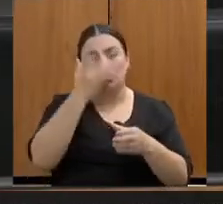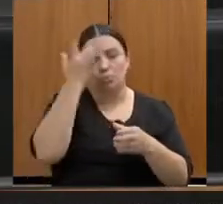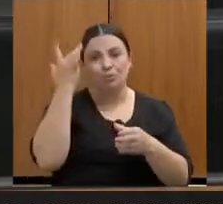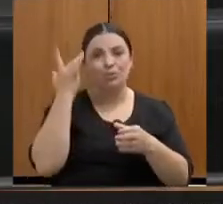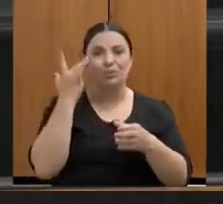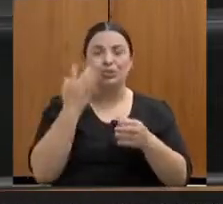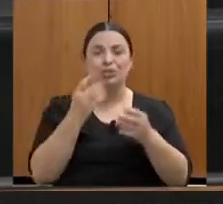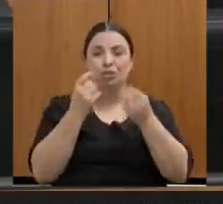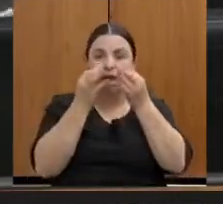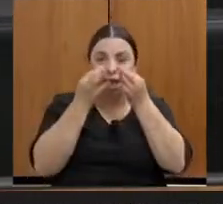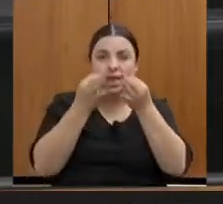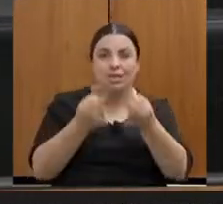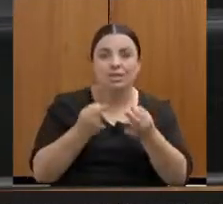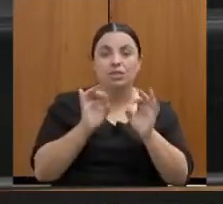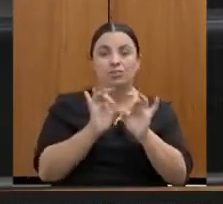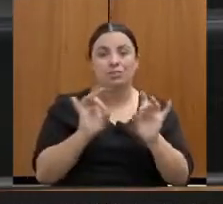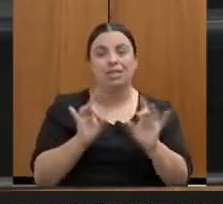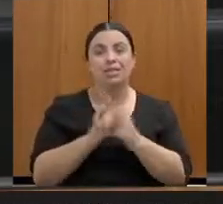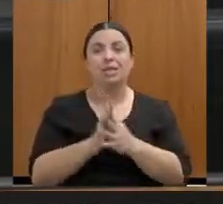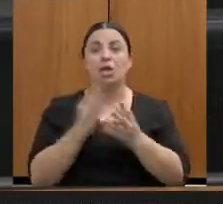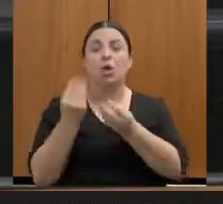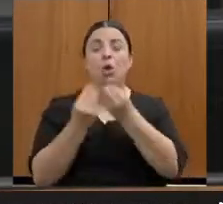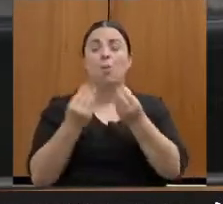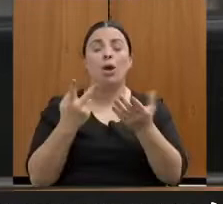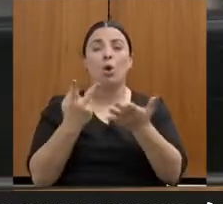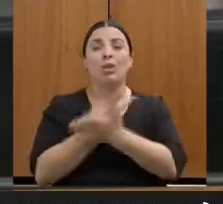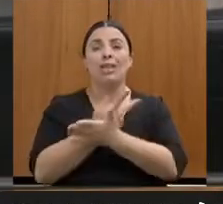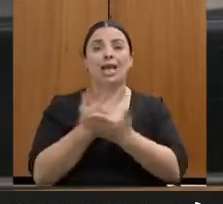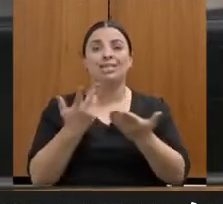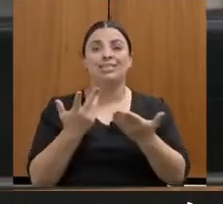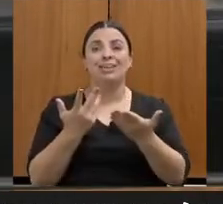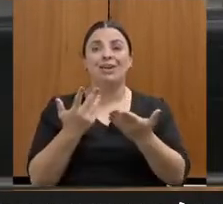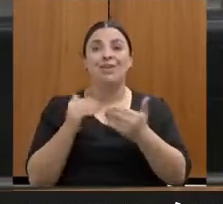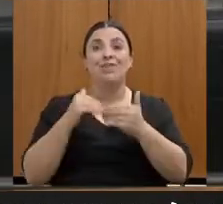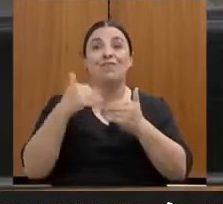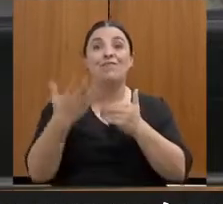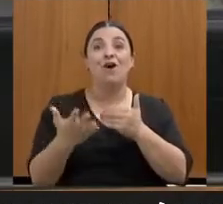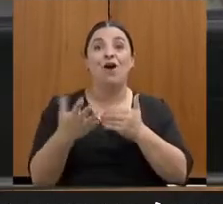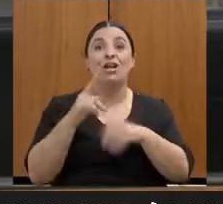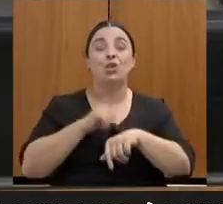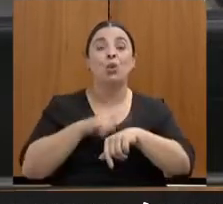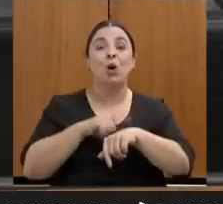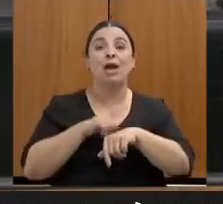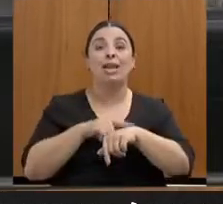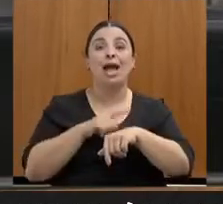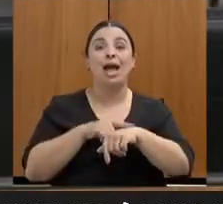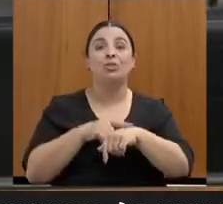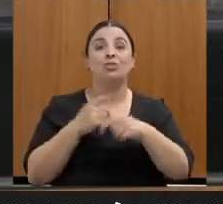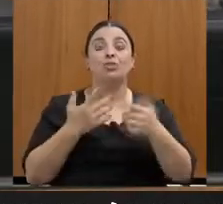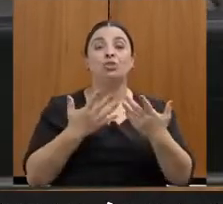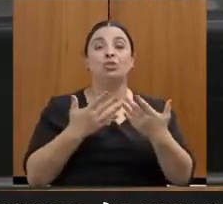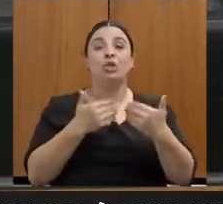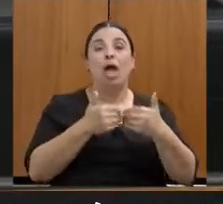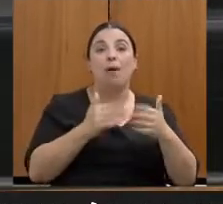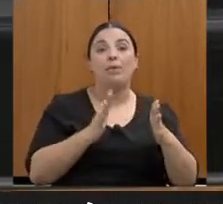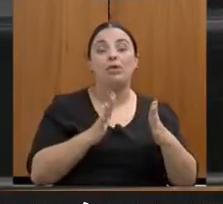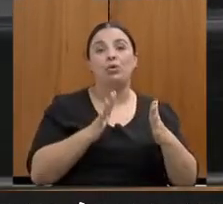que isso acontece fora do funcionamento de horário normal das delegacias?